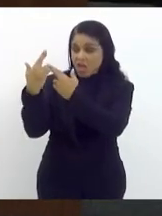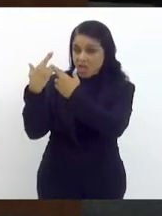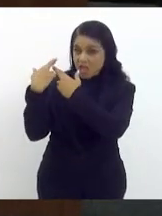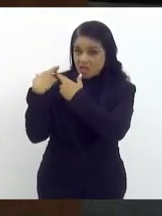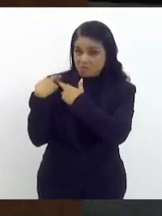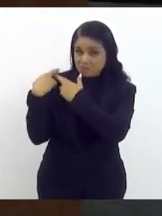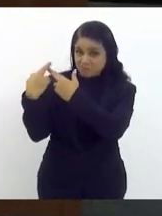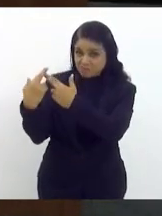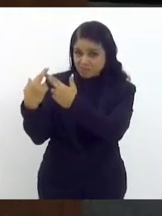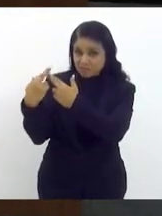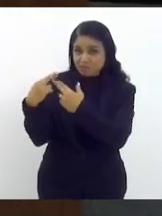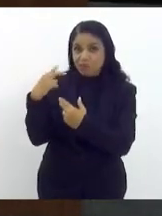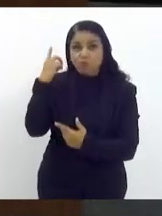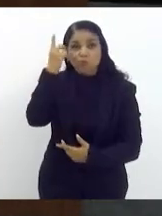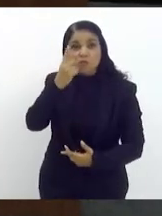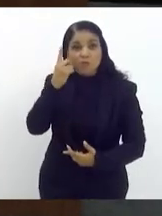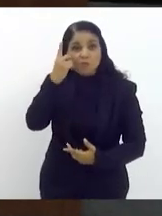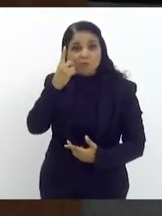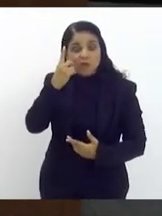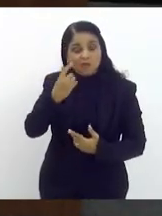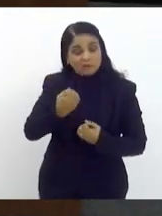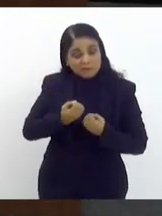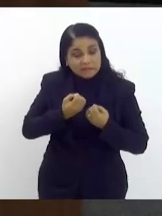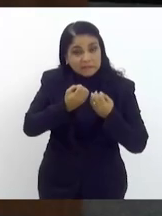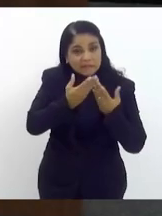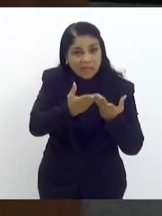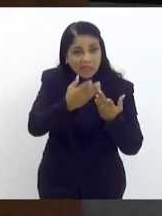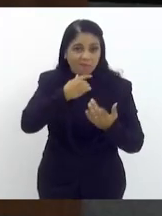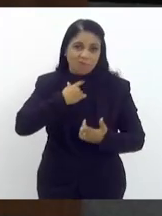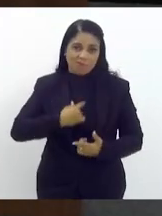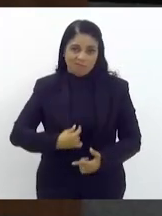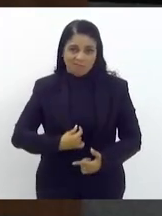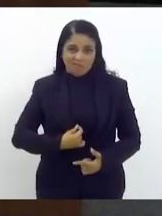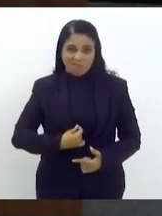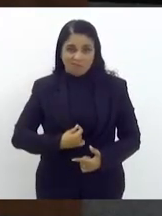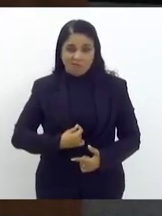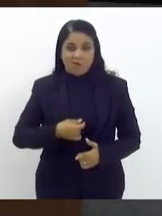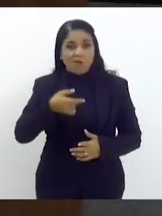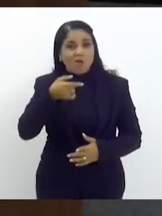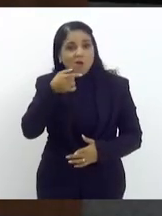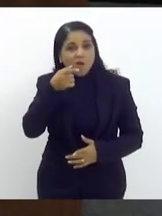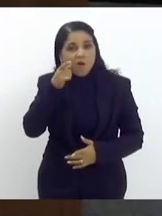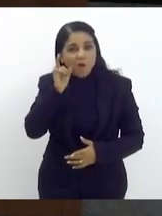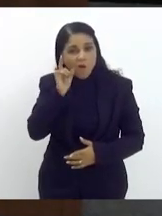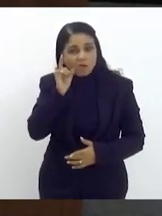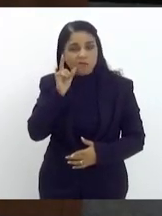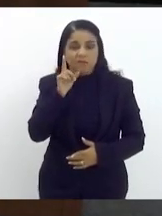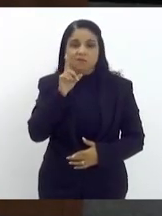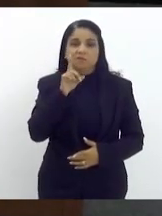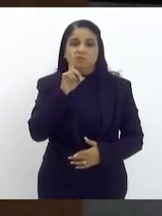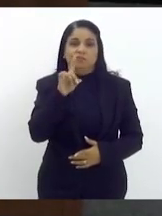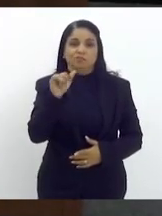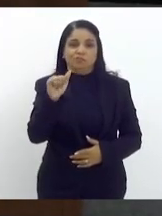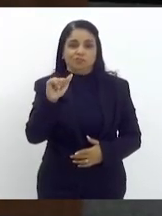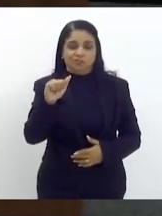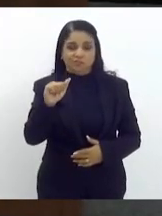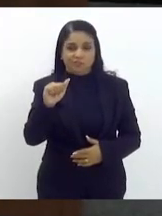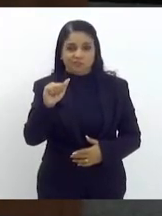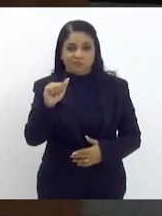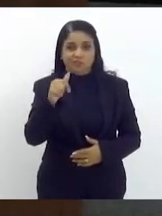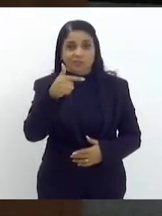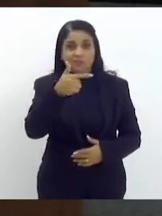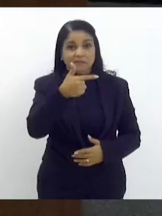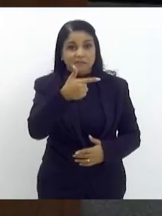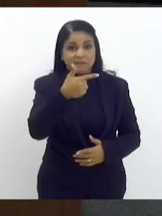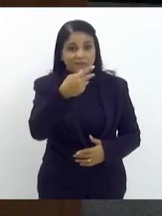dá mas como ontem era 13 de maio dia de